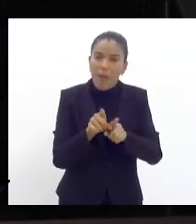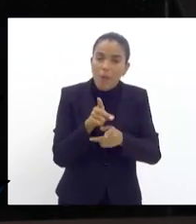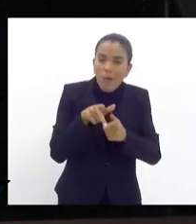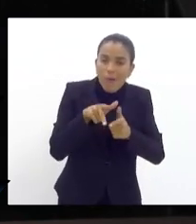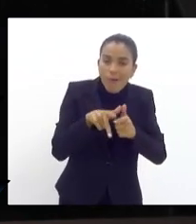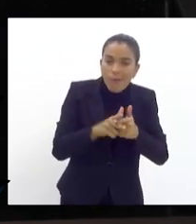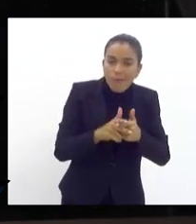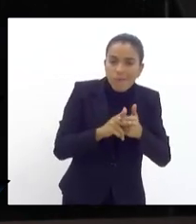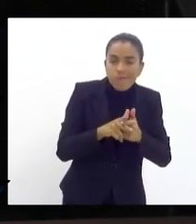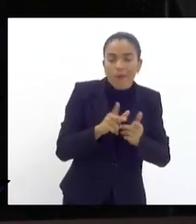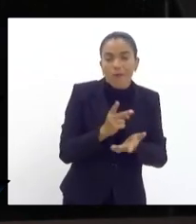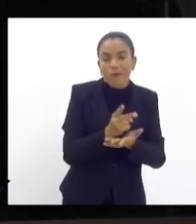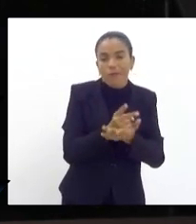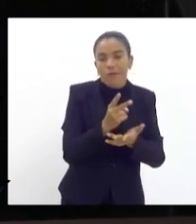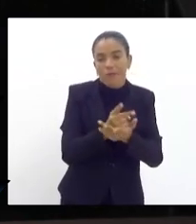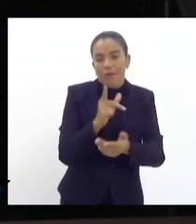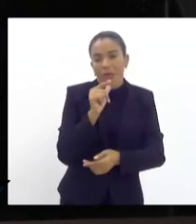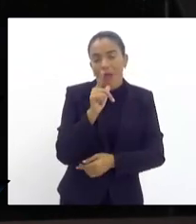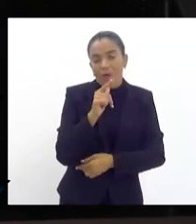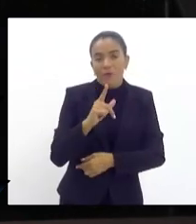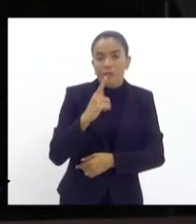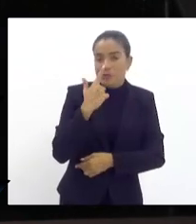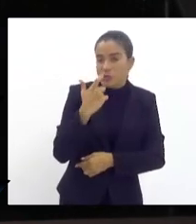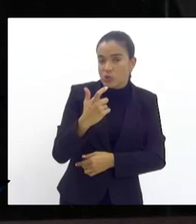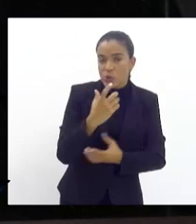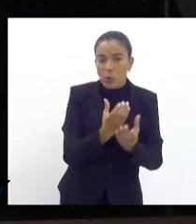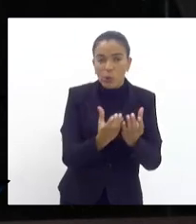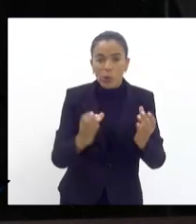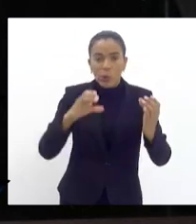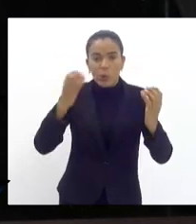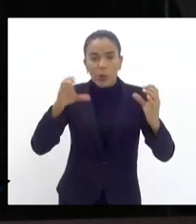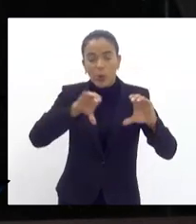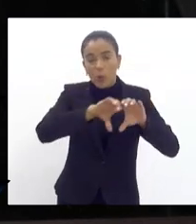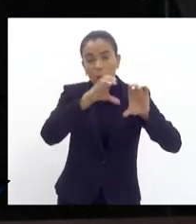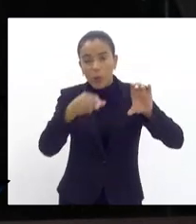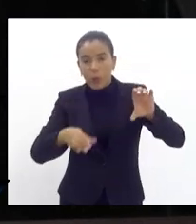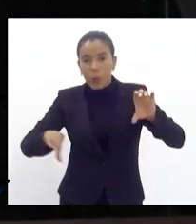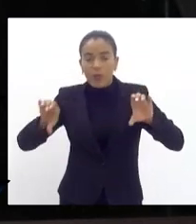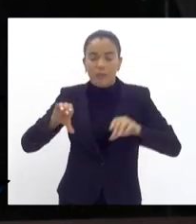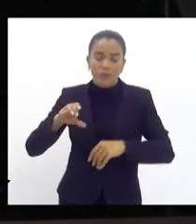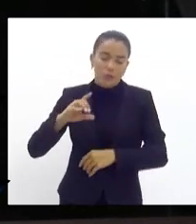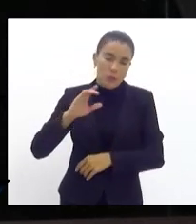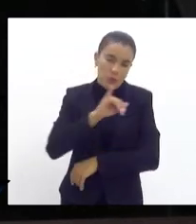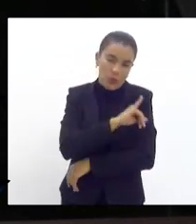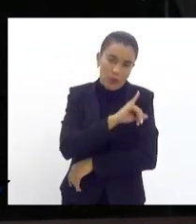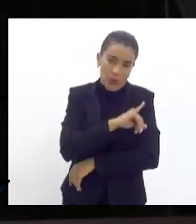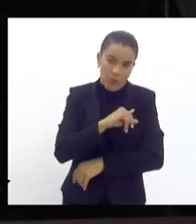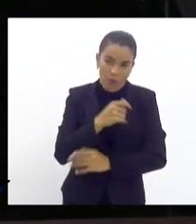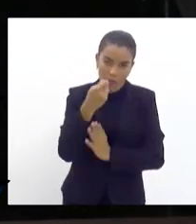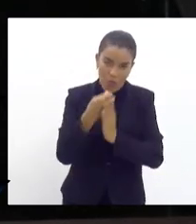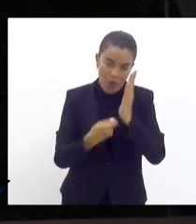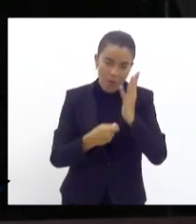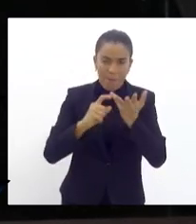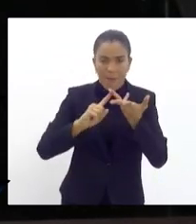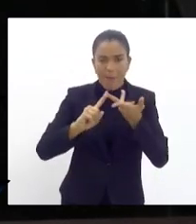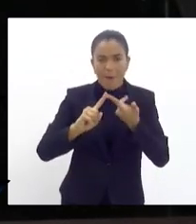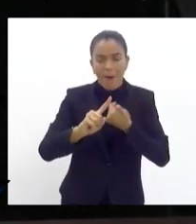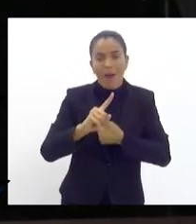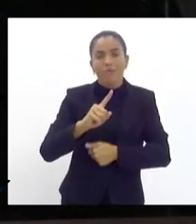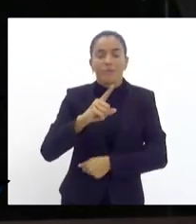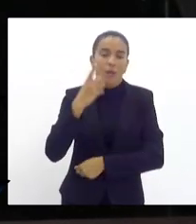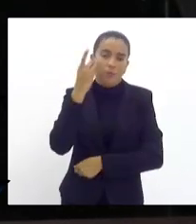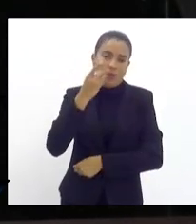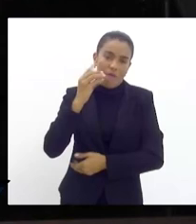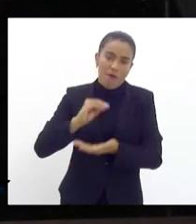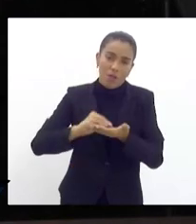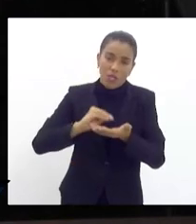esgotamento sanitário no estado do Rio de Janeiro assembleia legislativa Rio de Janeiro autor deputado Alucino Paul Rosenberg em Reis está faltando